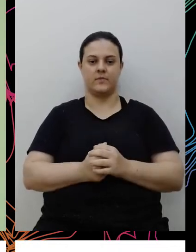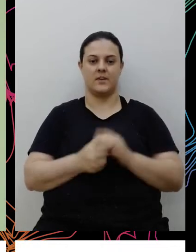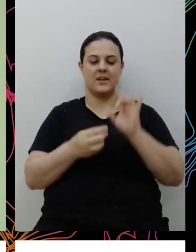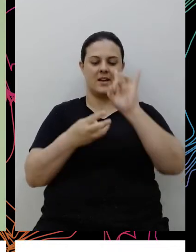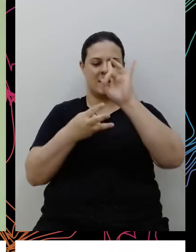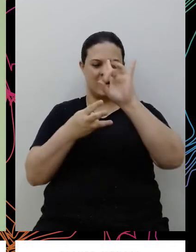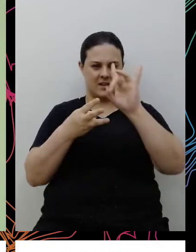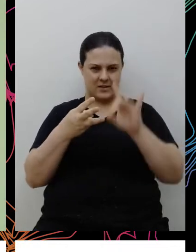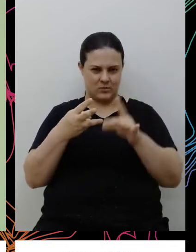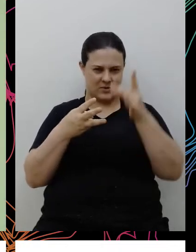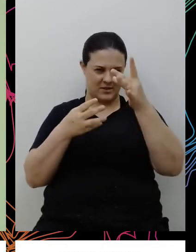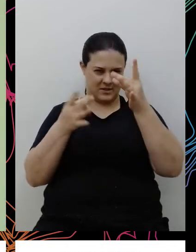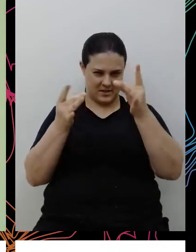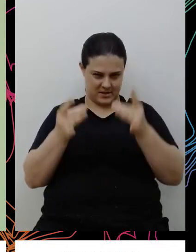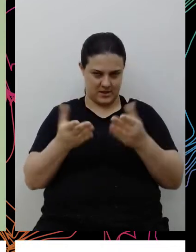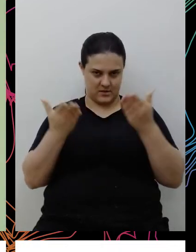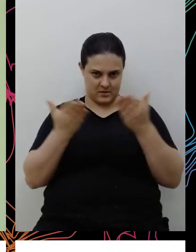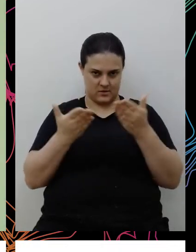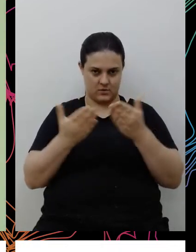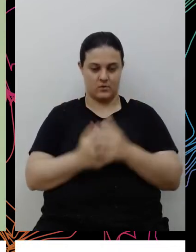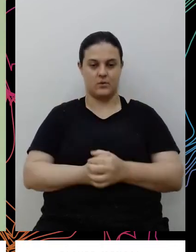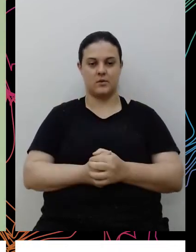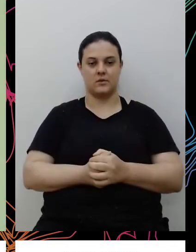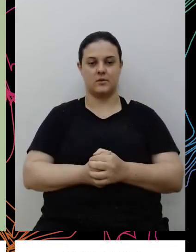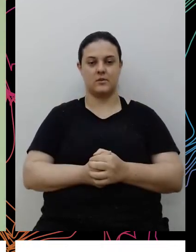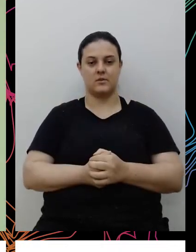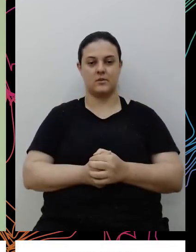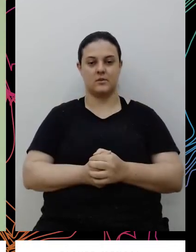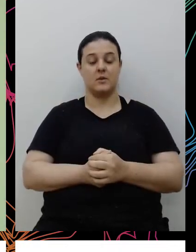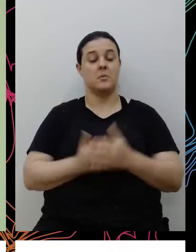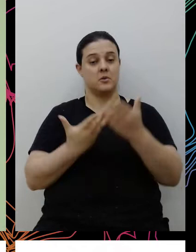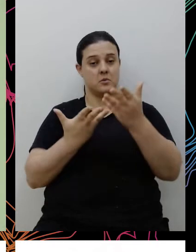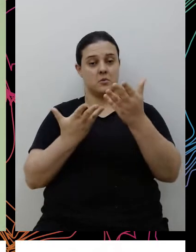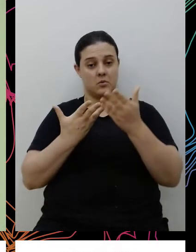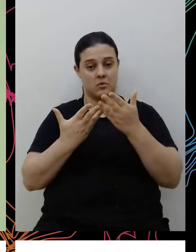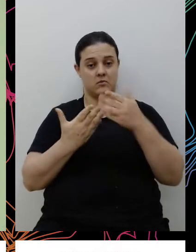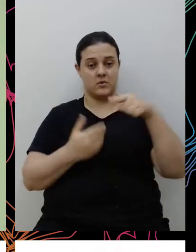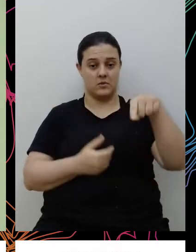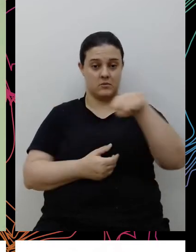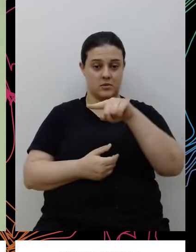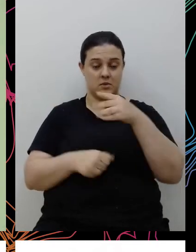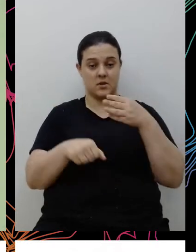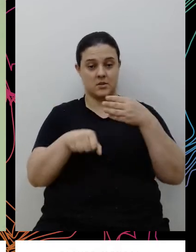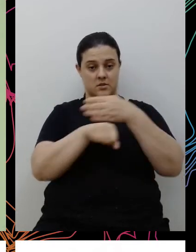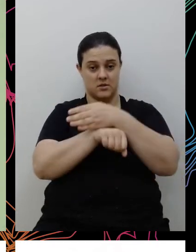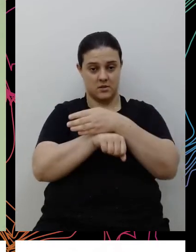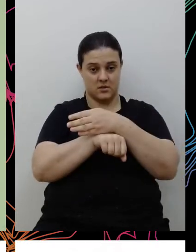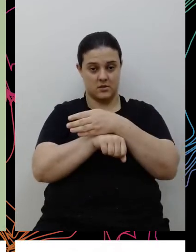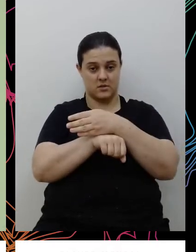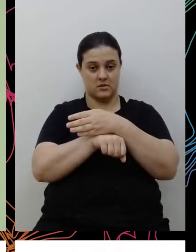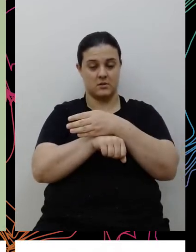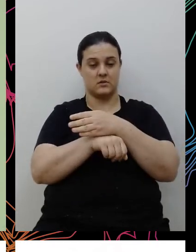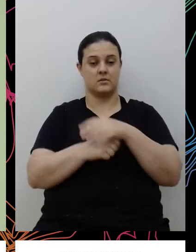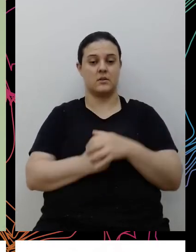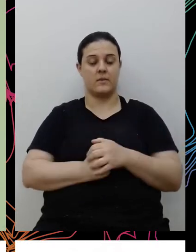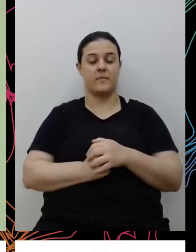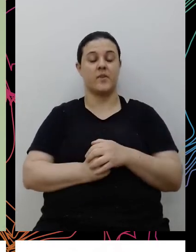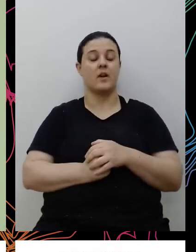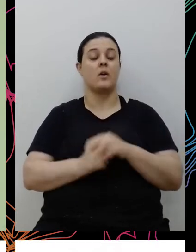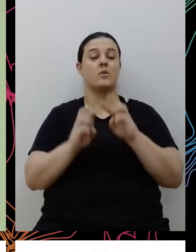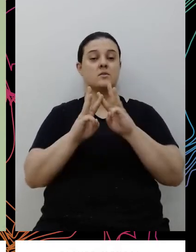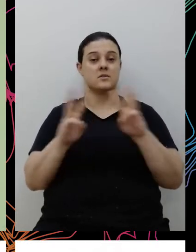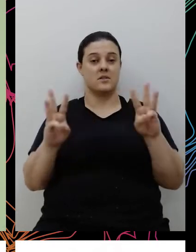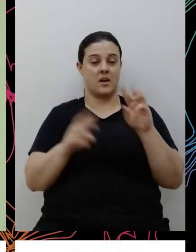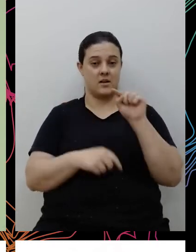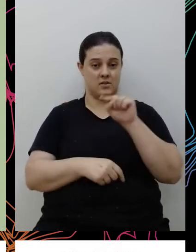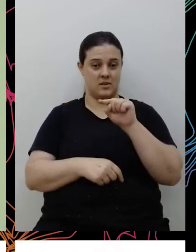ações, Marina, mas eu até convido a audiência a acessar um hotsite que, desde então, desde o